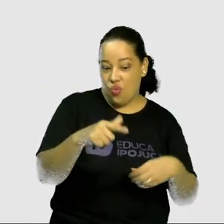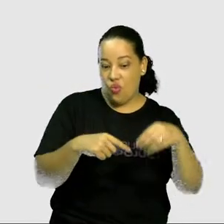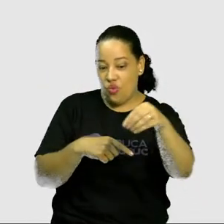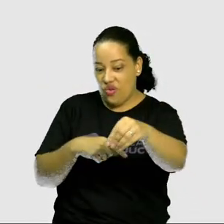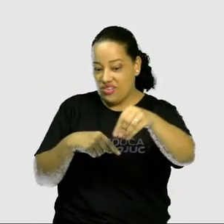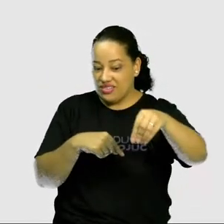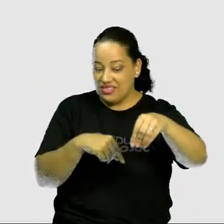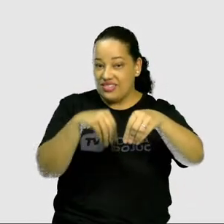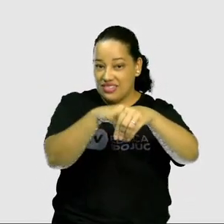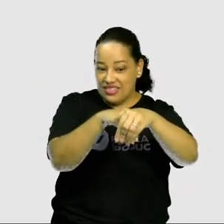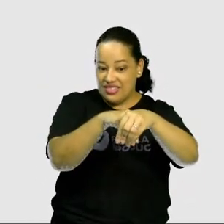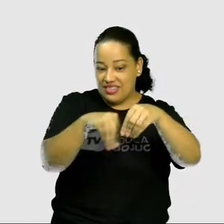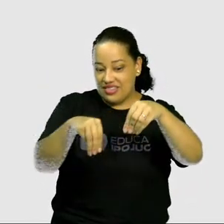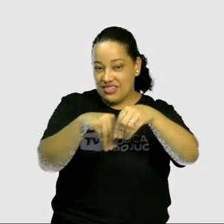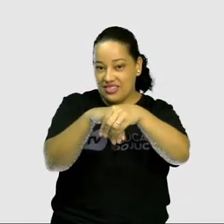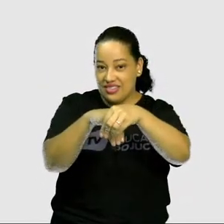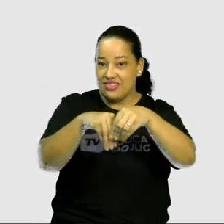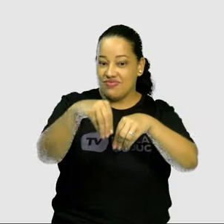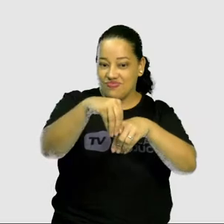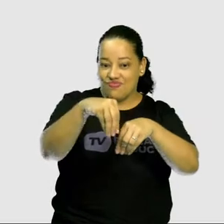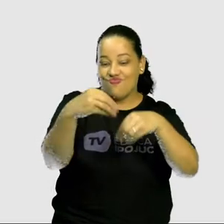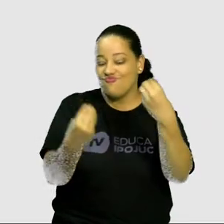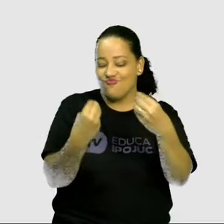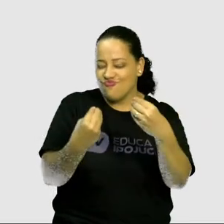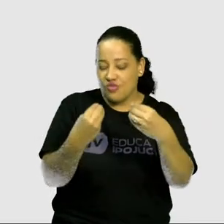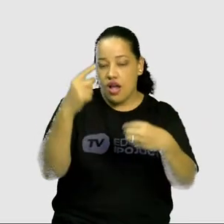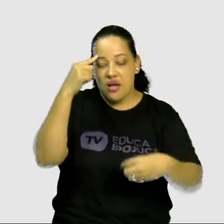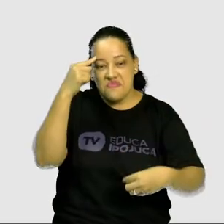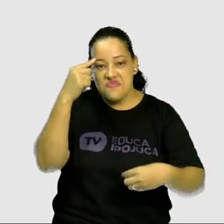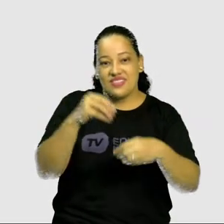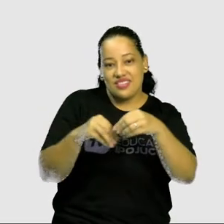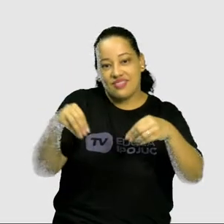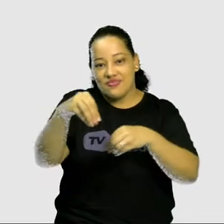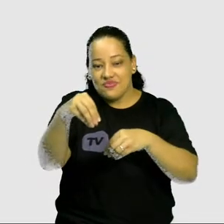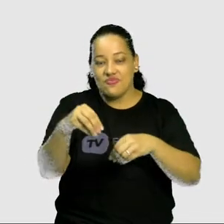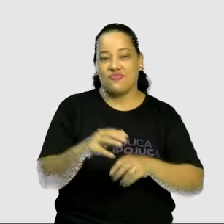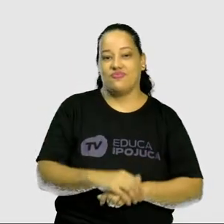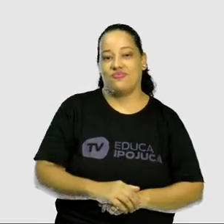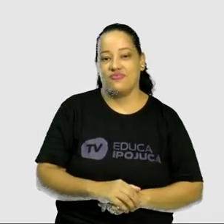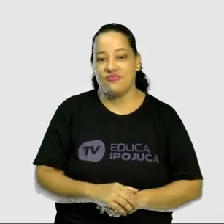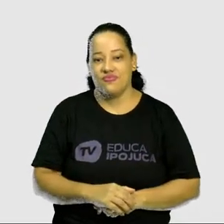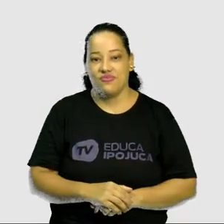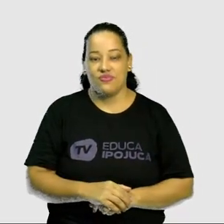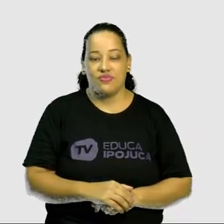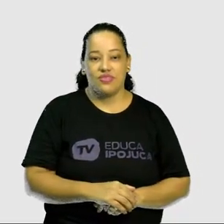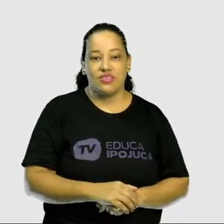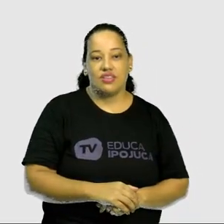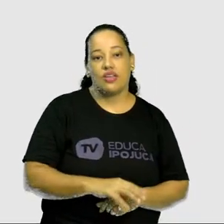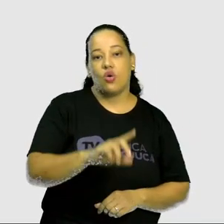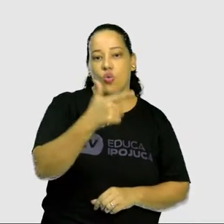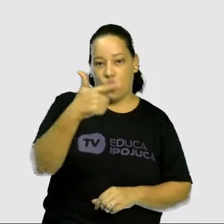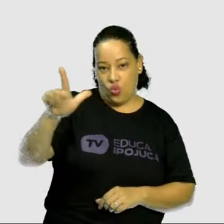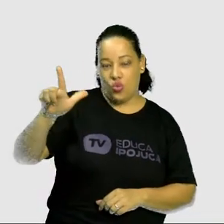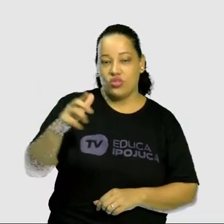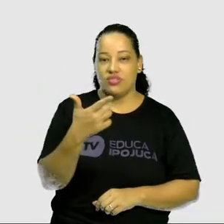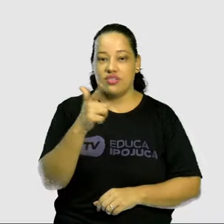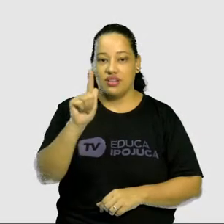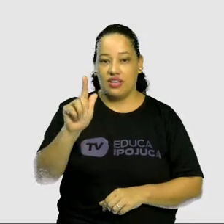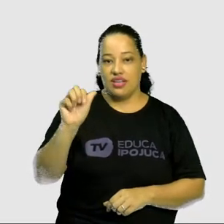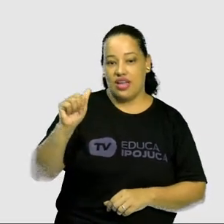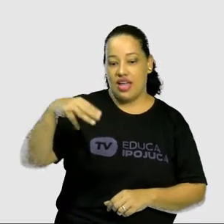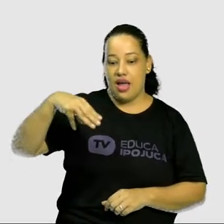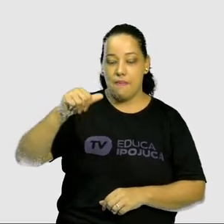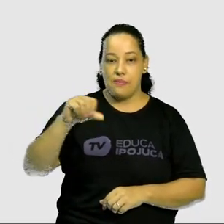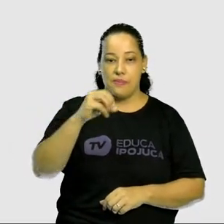obstáculos para você transpor, Para você ultrapassar. O gamão, que é